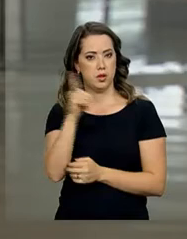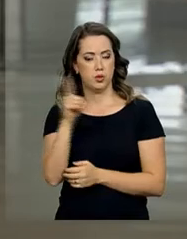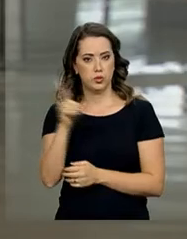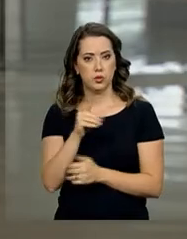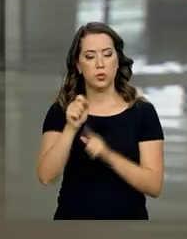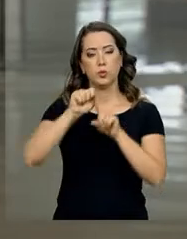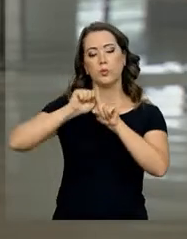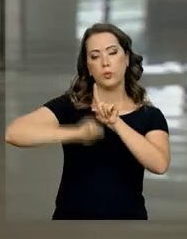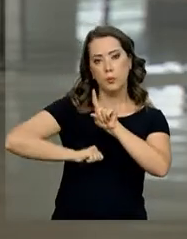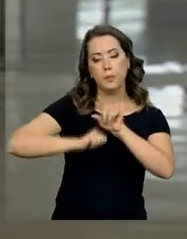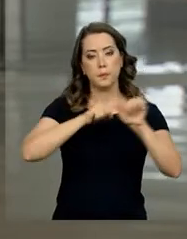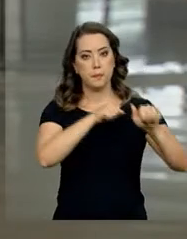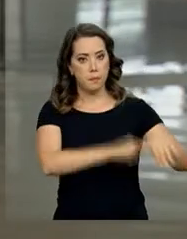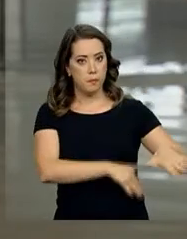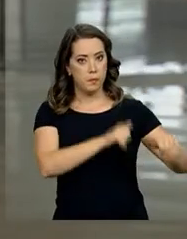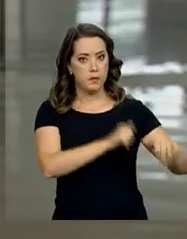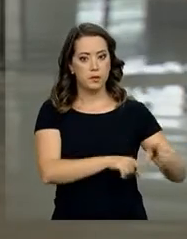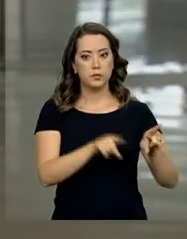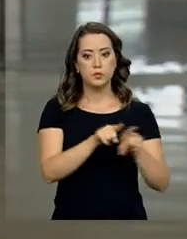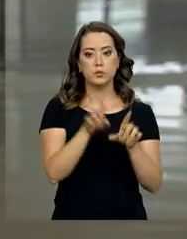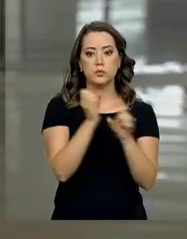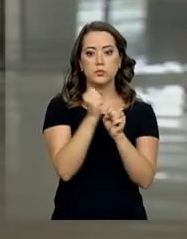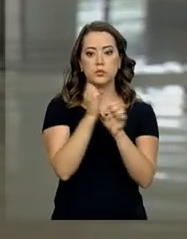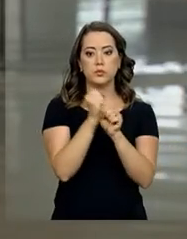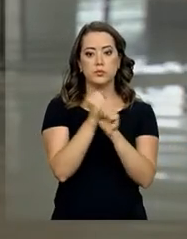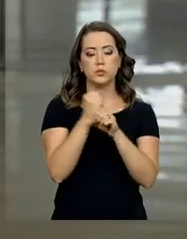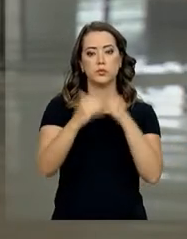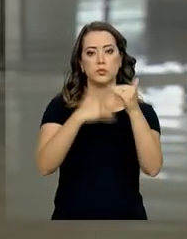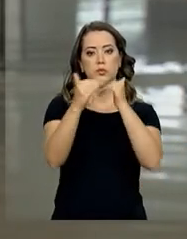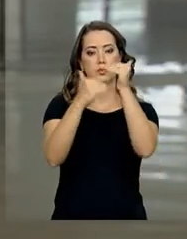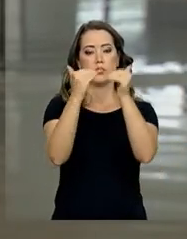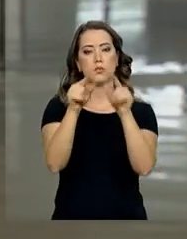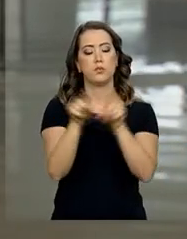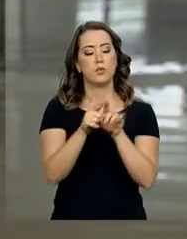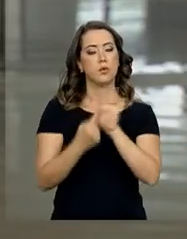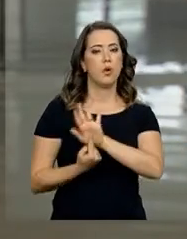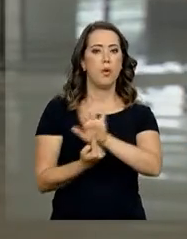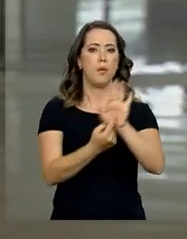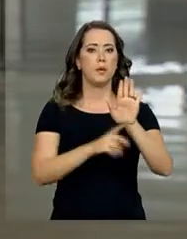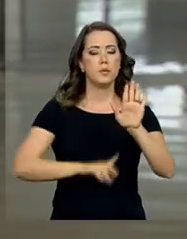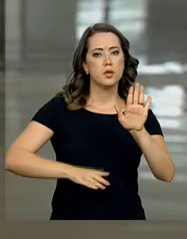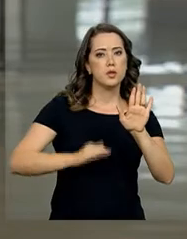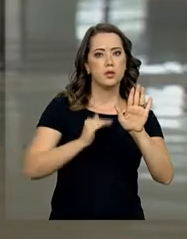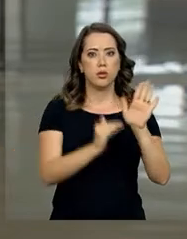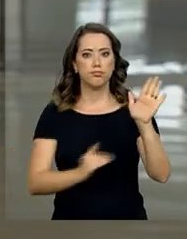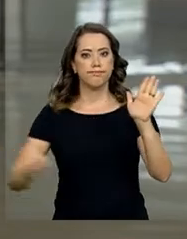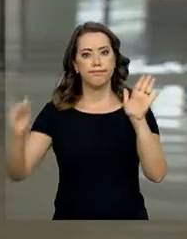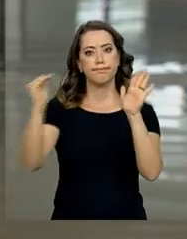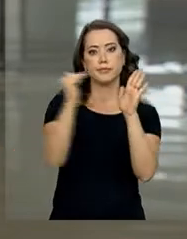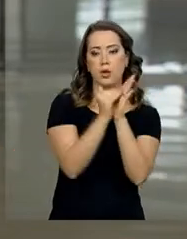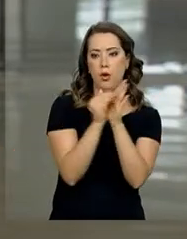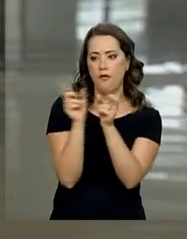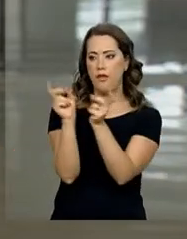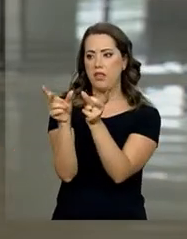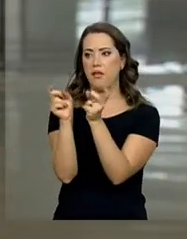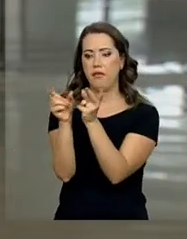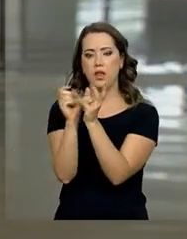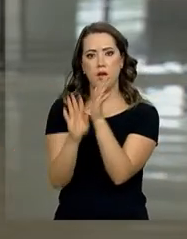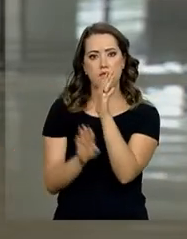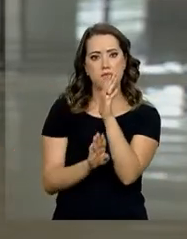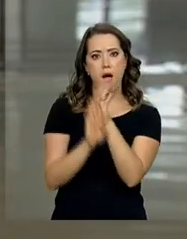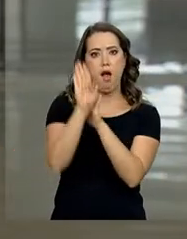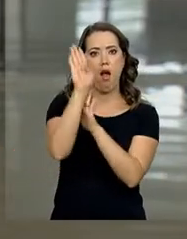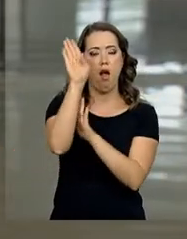mês de setembro. O saldo comercial nesse período apresentou um superávit de 5 bilhões de dólares, o que